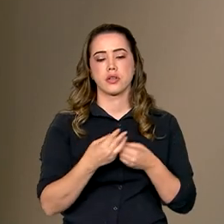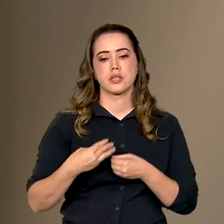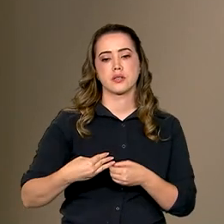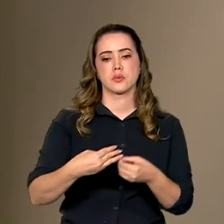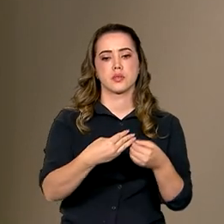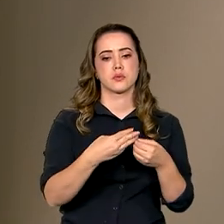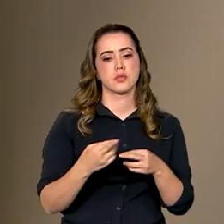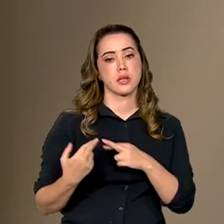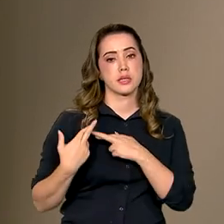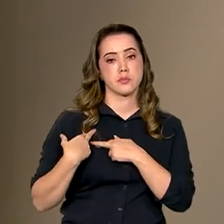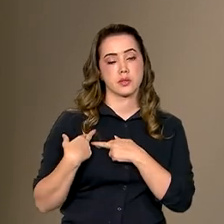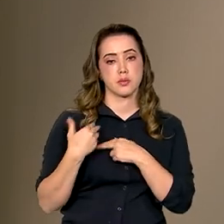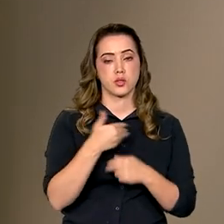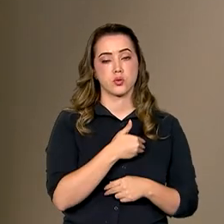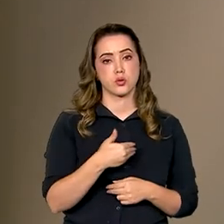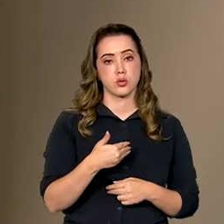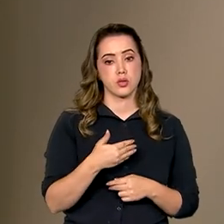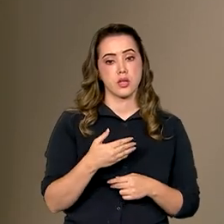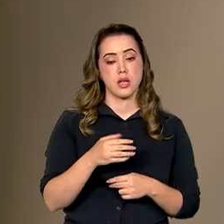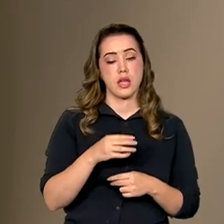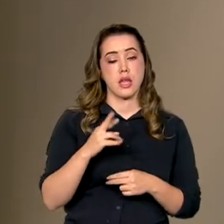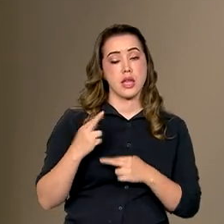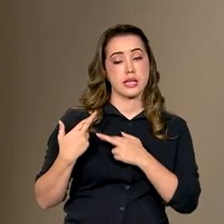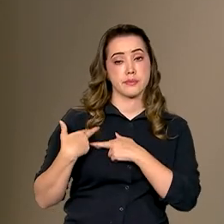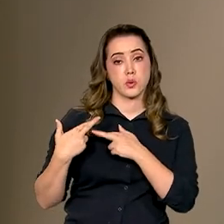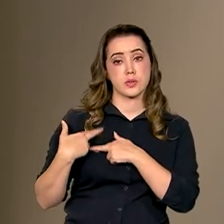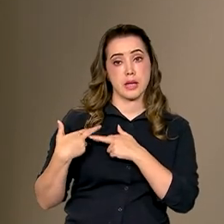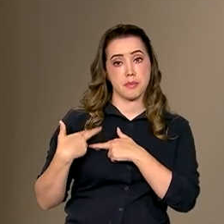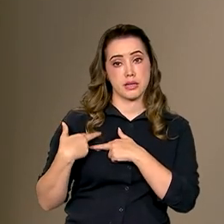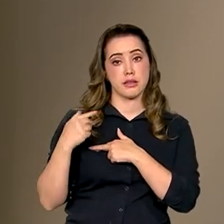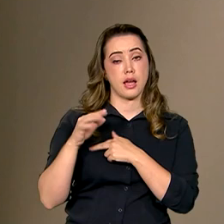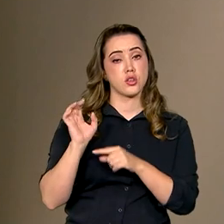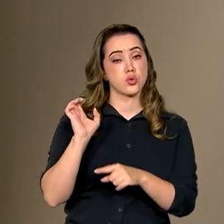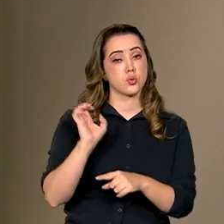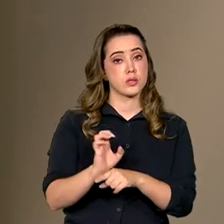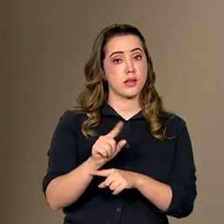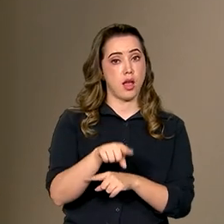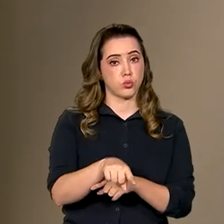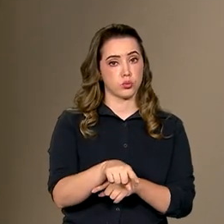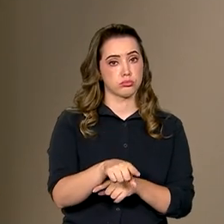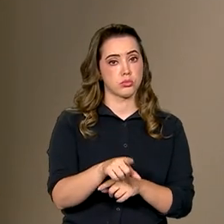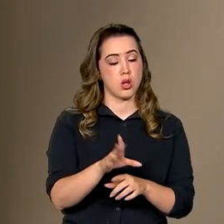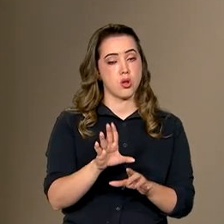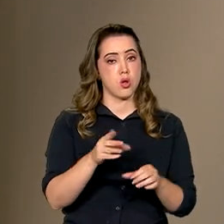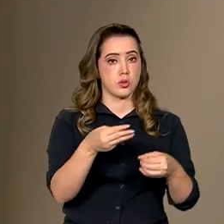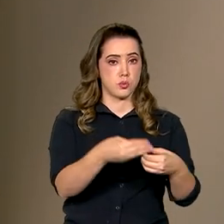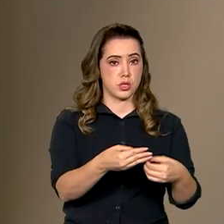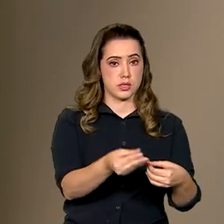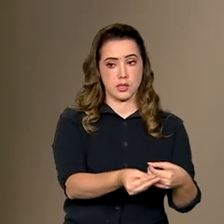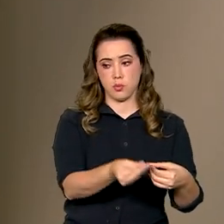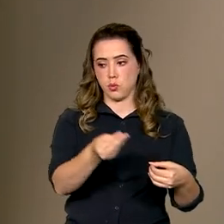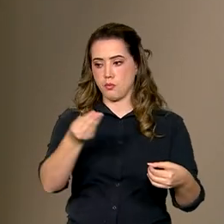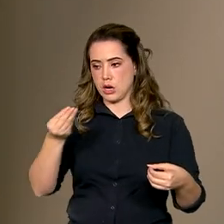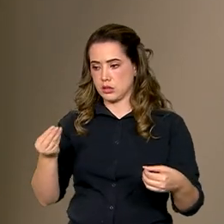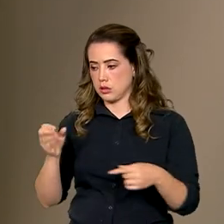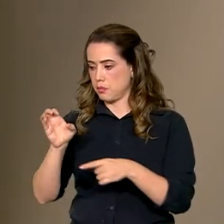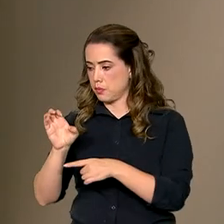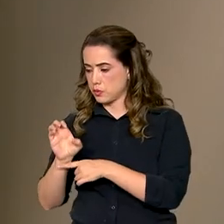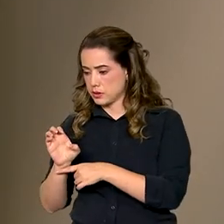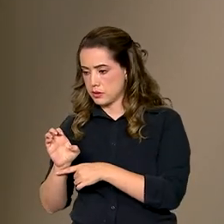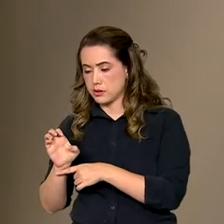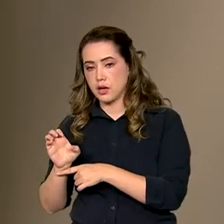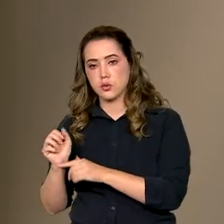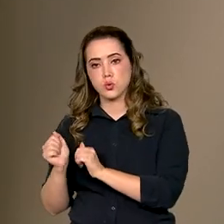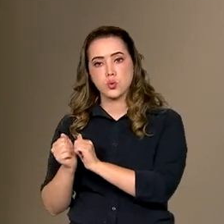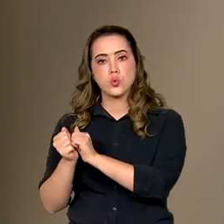responsabilidade do Estado. O Estado sistematiza as etapas estaduais, manda para a conferência nacional, junto com